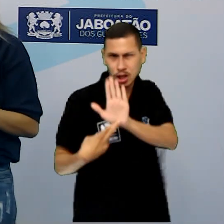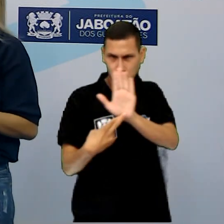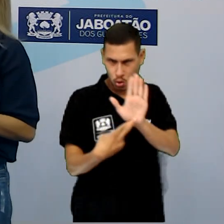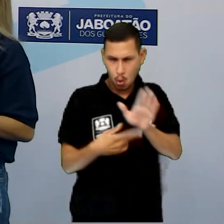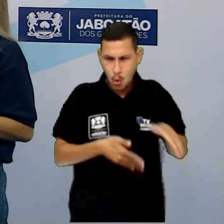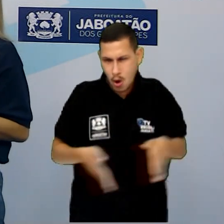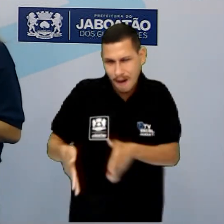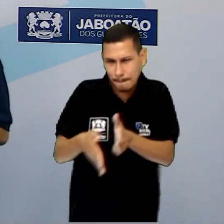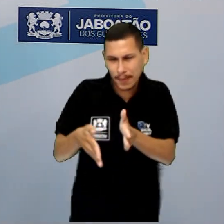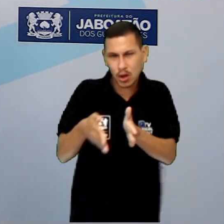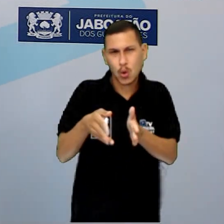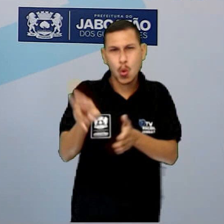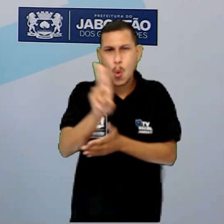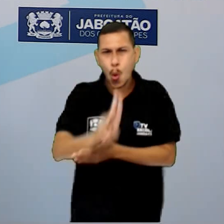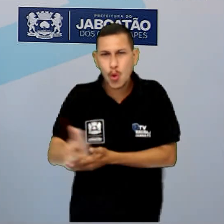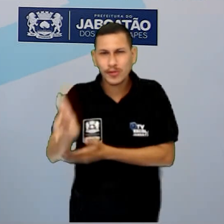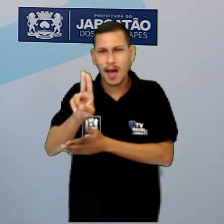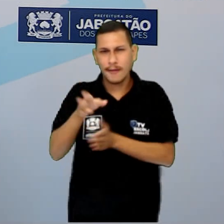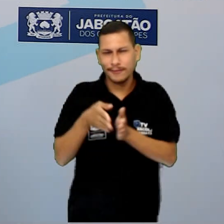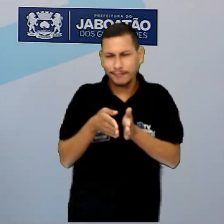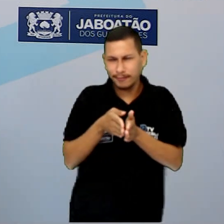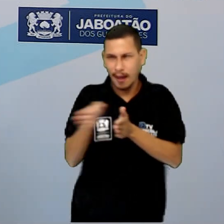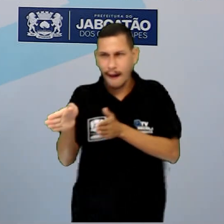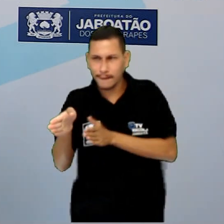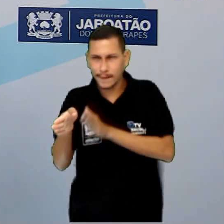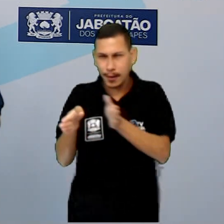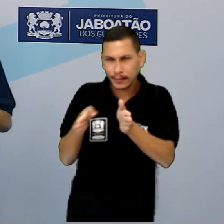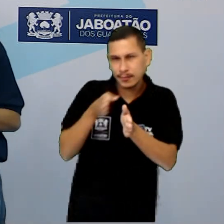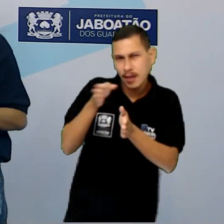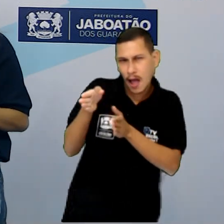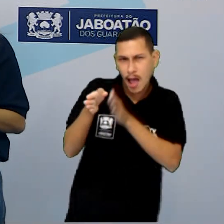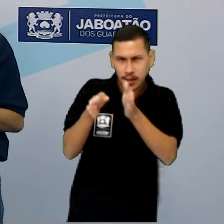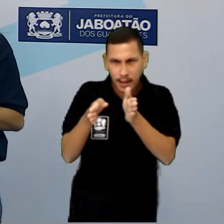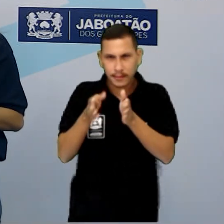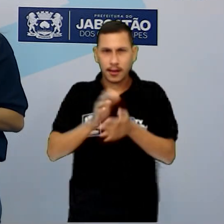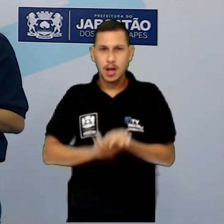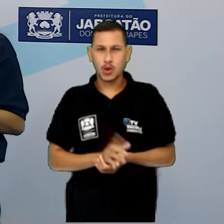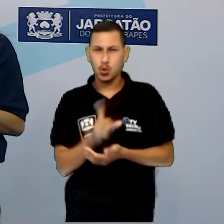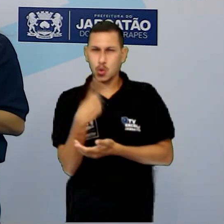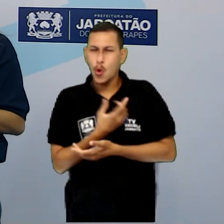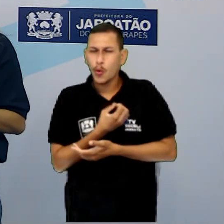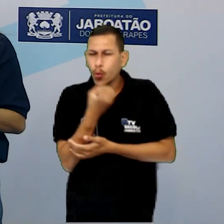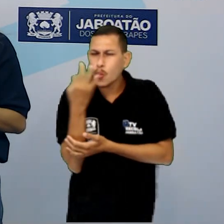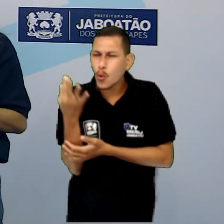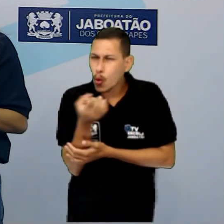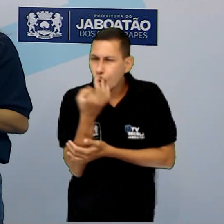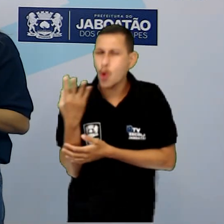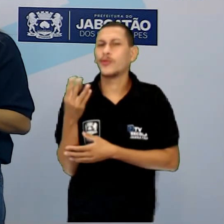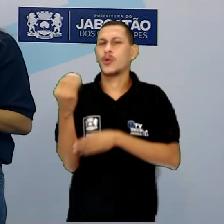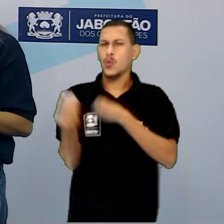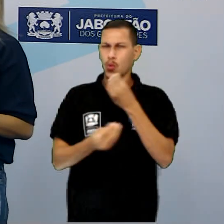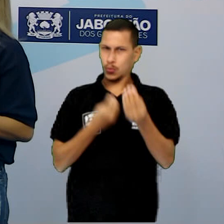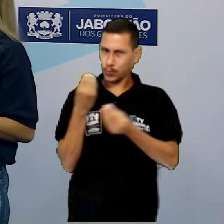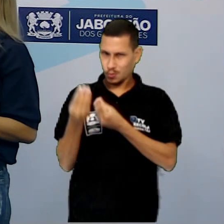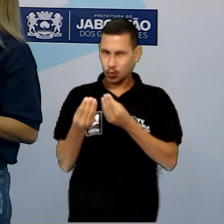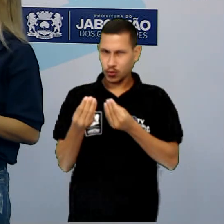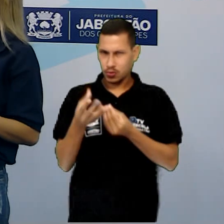setas. Olha só. Vamos contar, vamos fazer aqui como foi que ele fez.